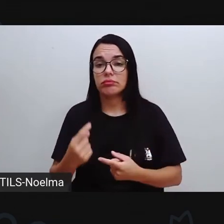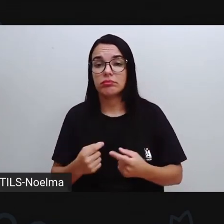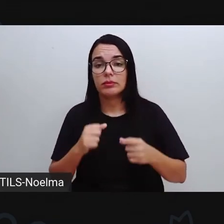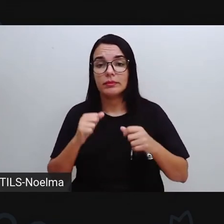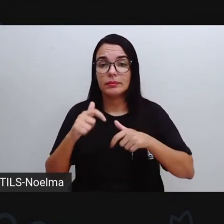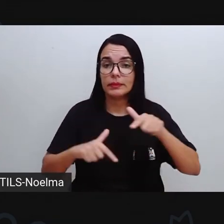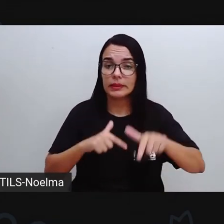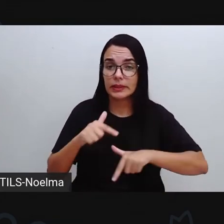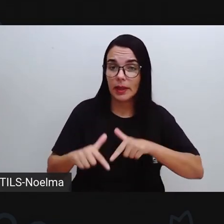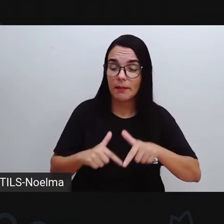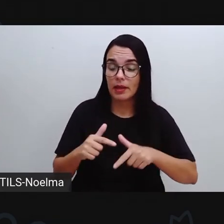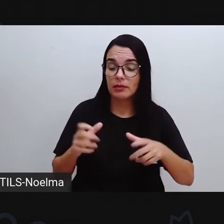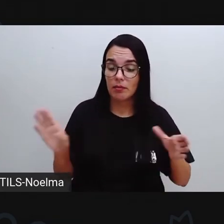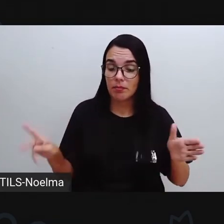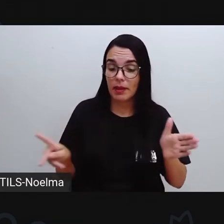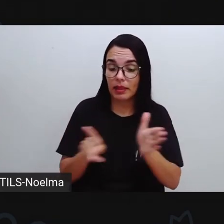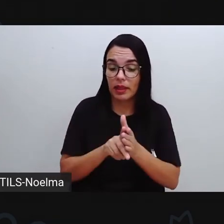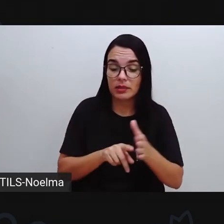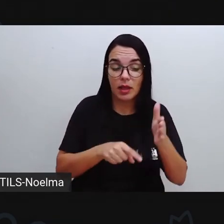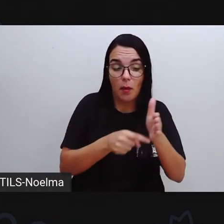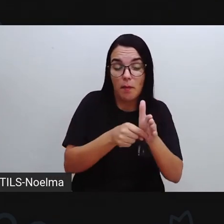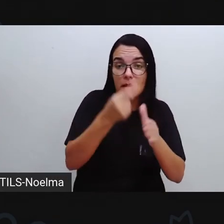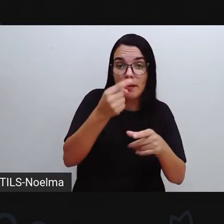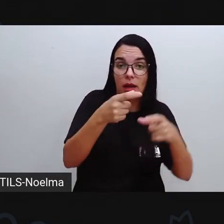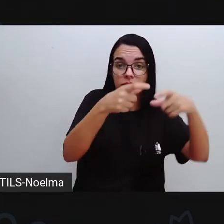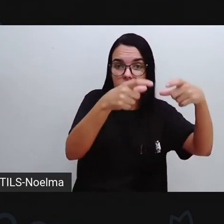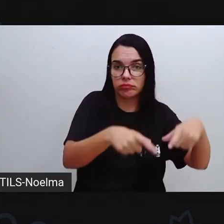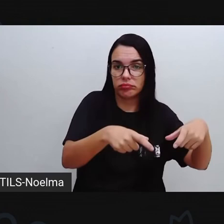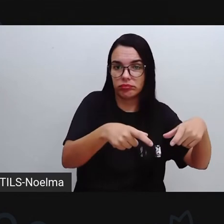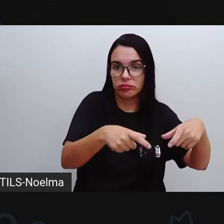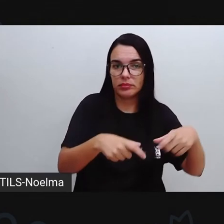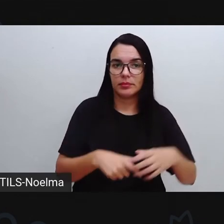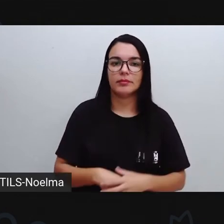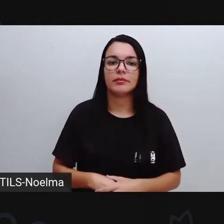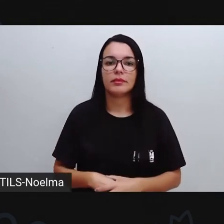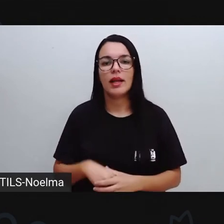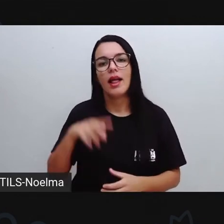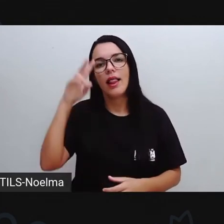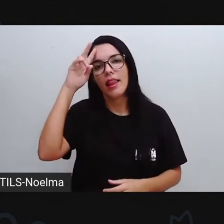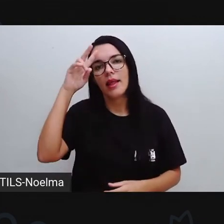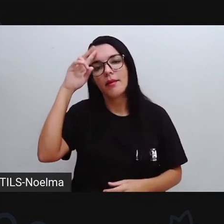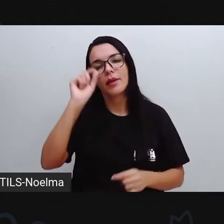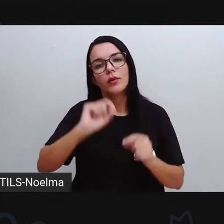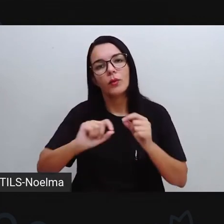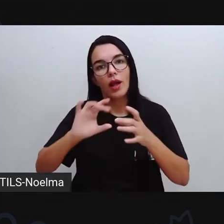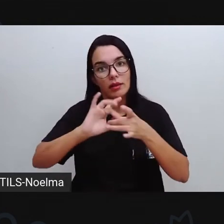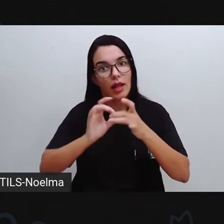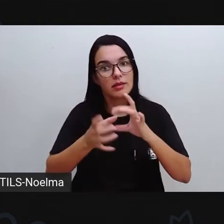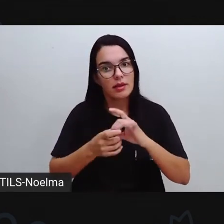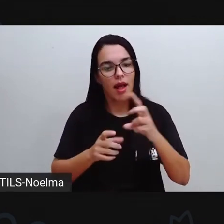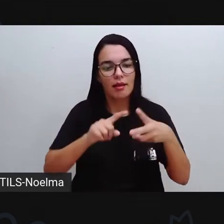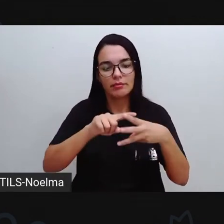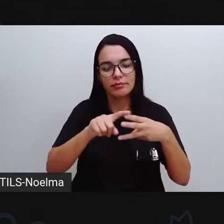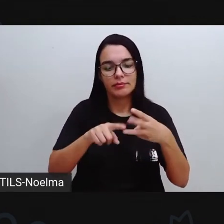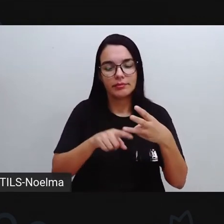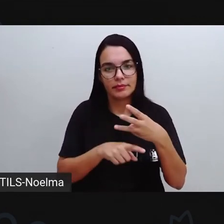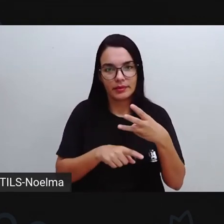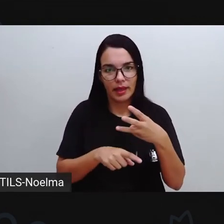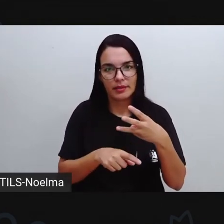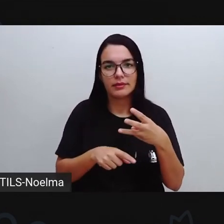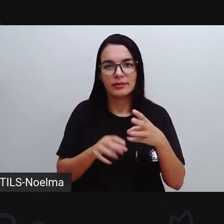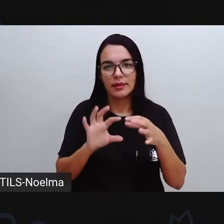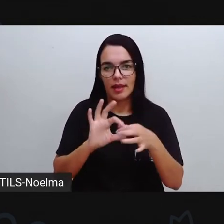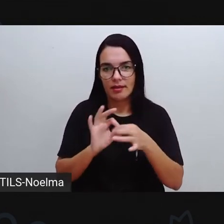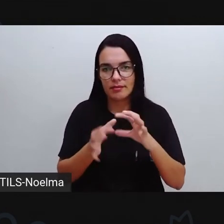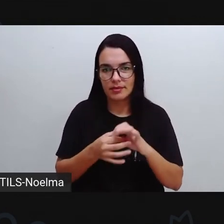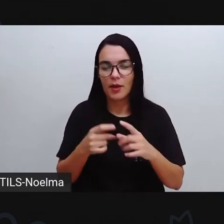primário, certo? Desse tipo de atividade econômica. Lembrando que a gente está relacionando as três atividades econômicas, tem tudo a ver com